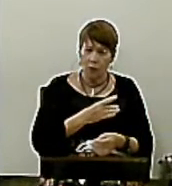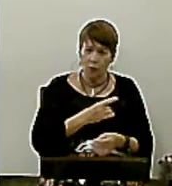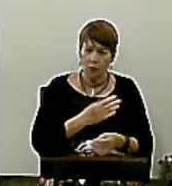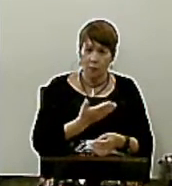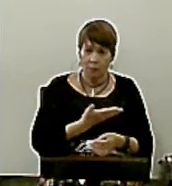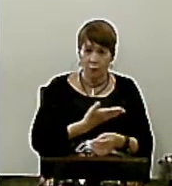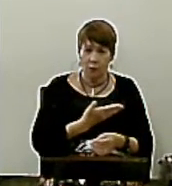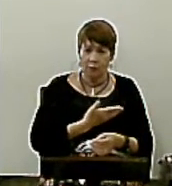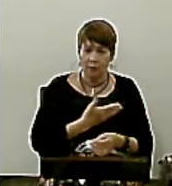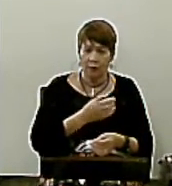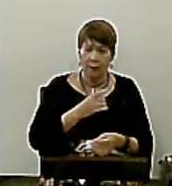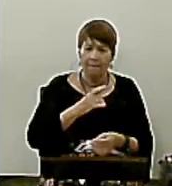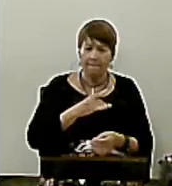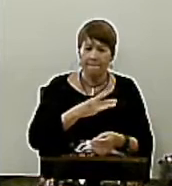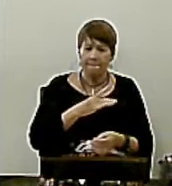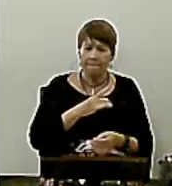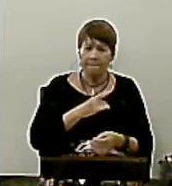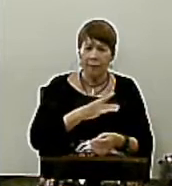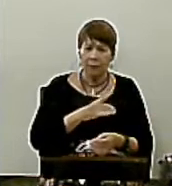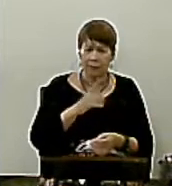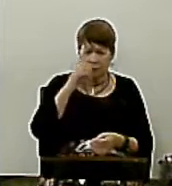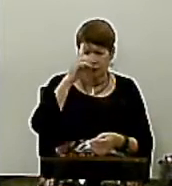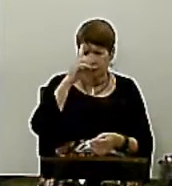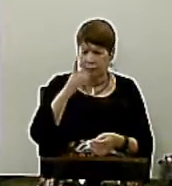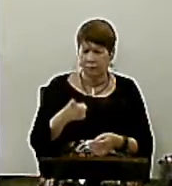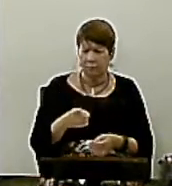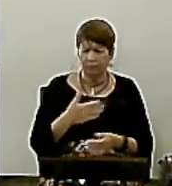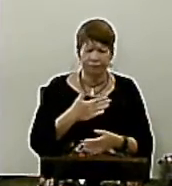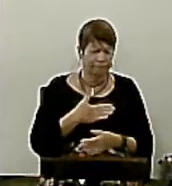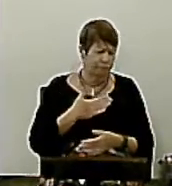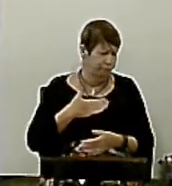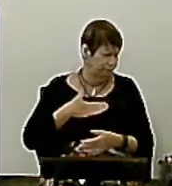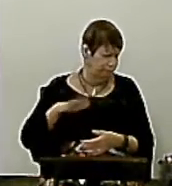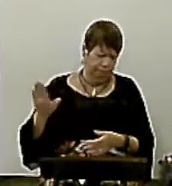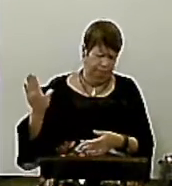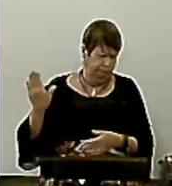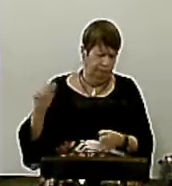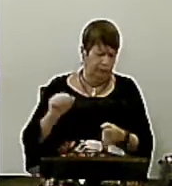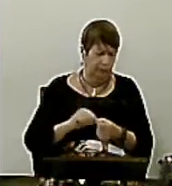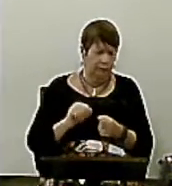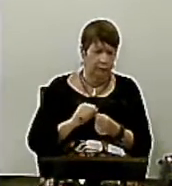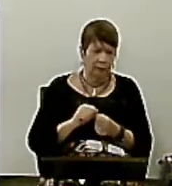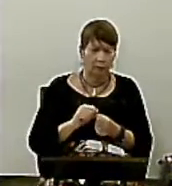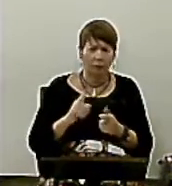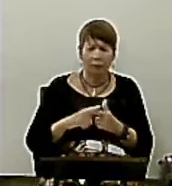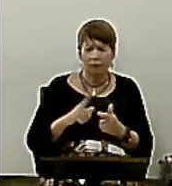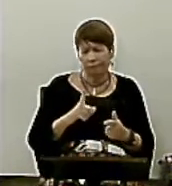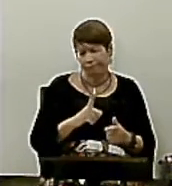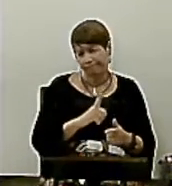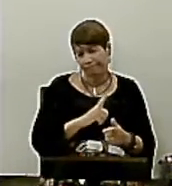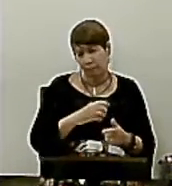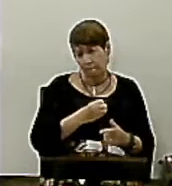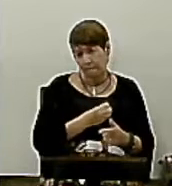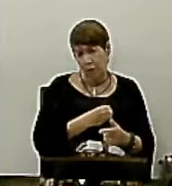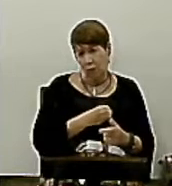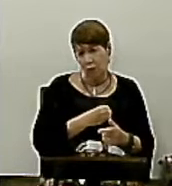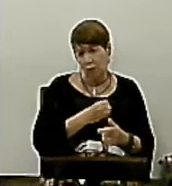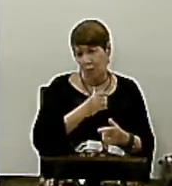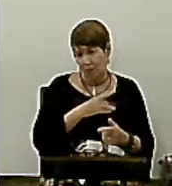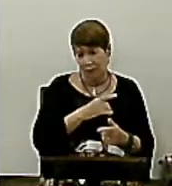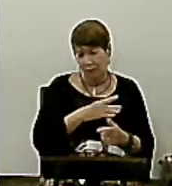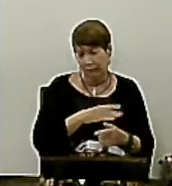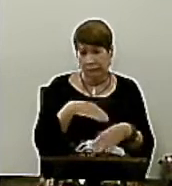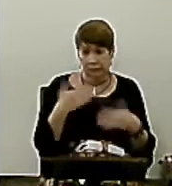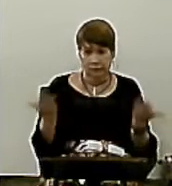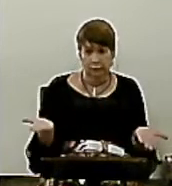Medo até mesmo Das próprias decisões Ah, eu não vou fazer isso Porque eu tenho medo Do que é eu vou fazer Vai